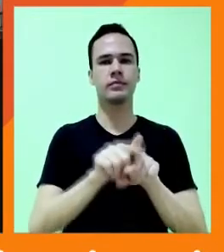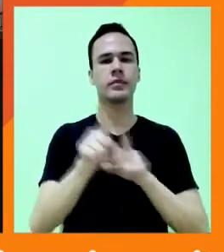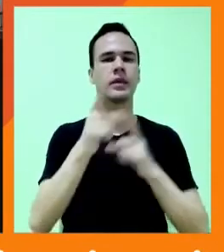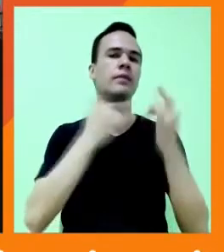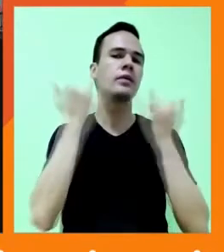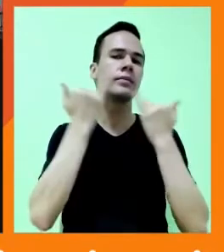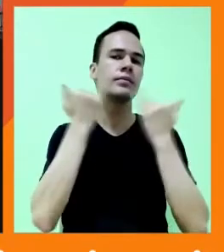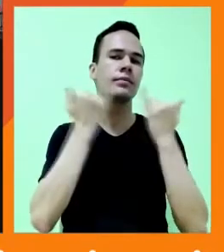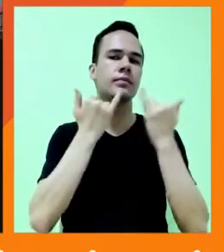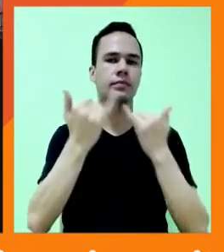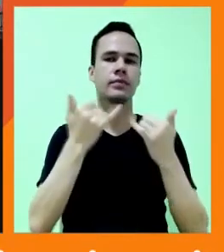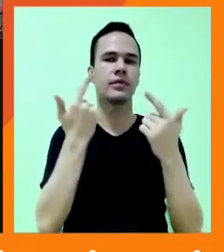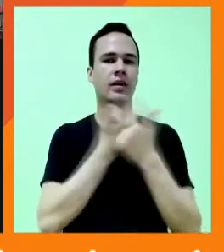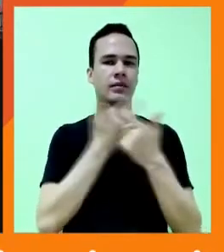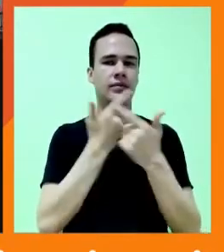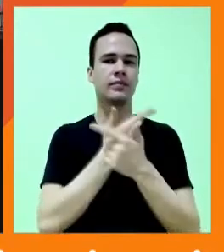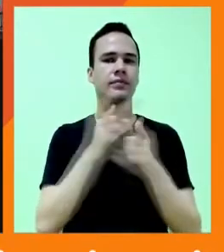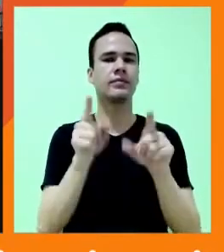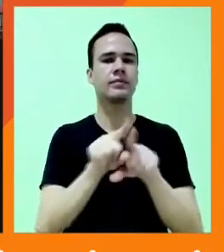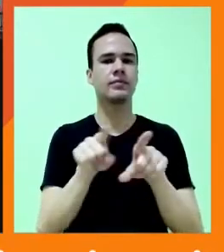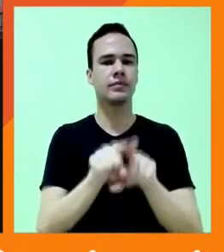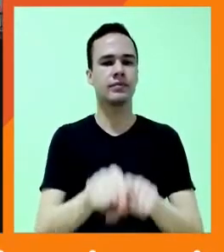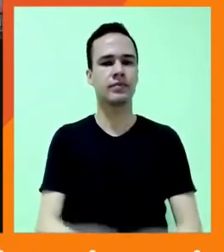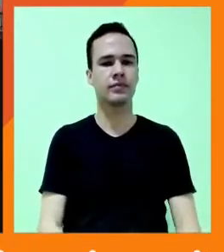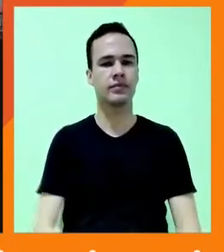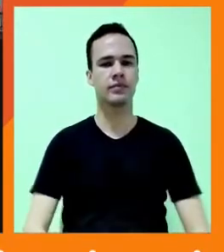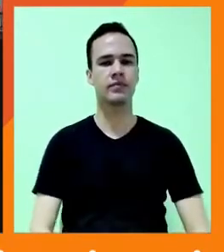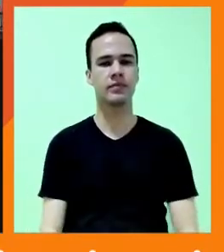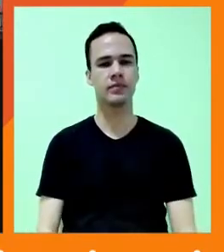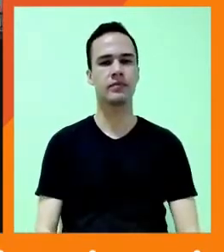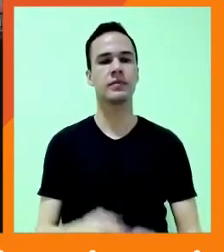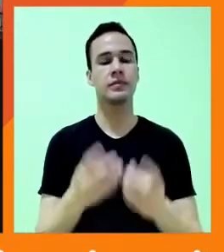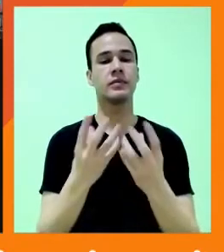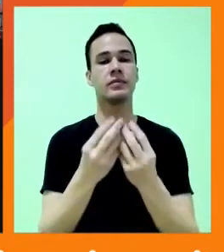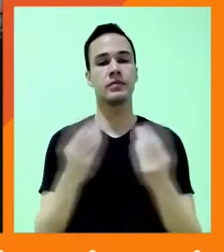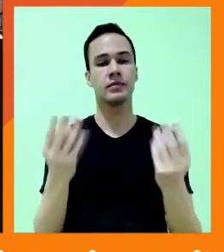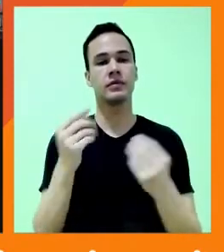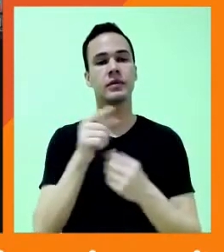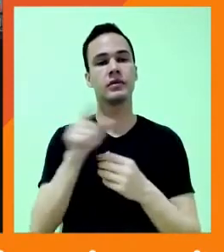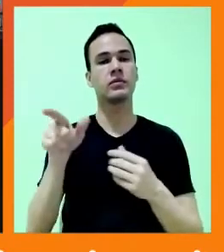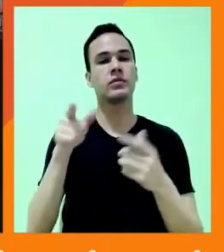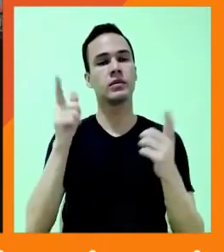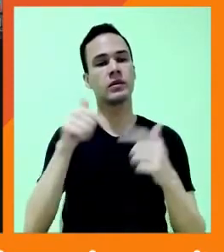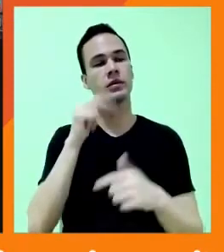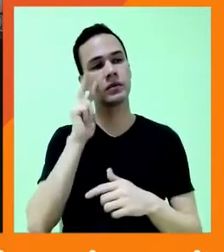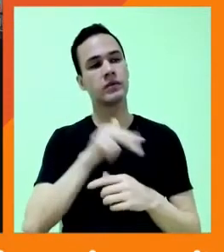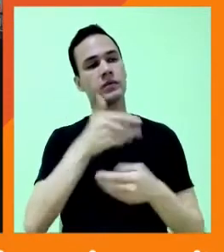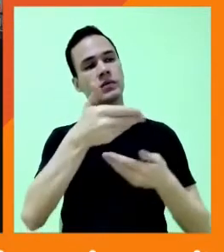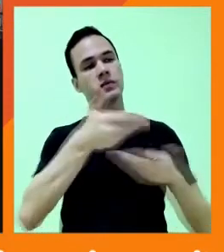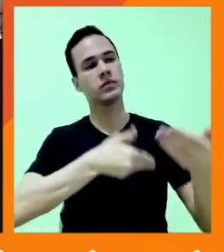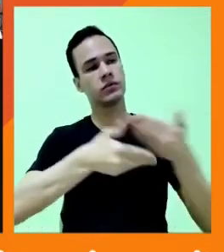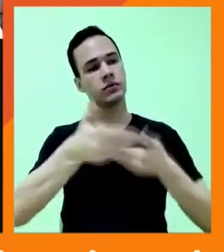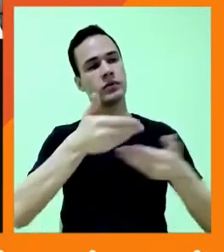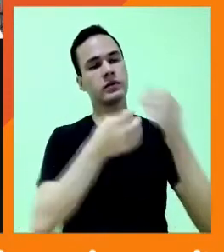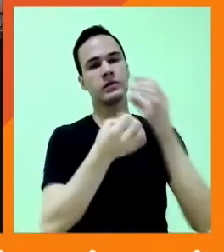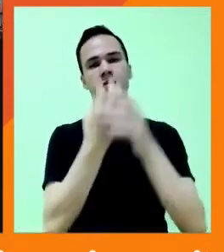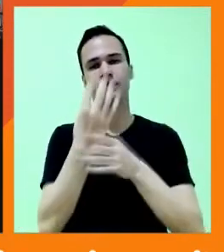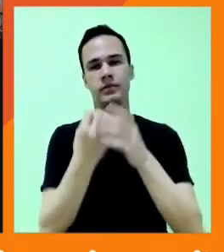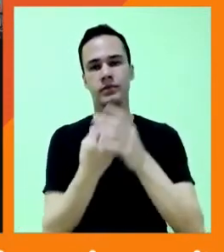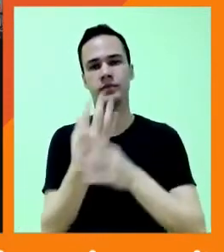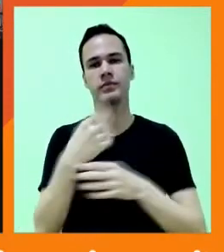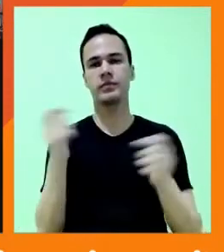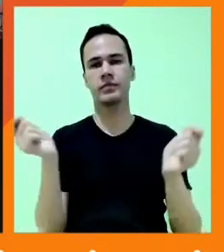de entretenimento também. Para muita gente, virou palco onde a gente consegue compartilhar nossas criações, onde a gente pode